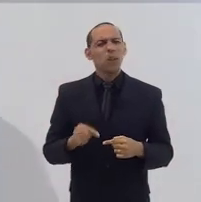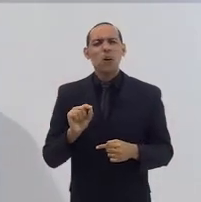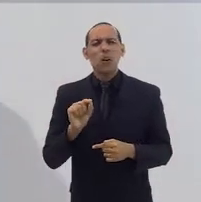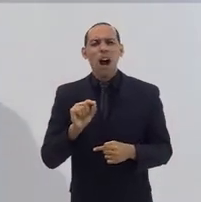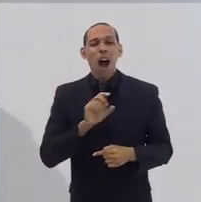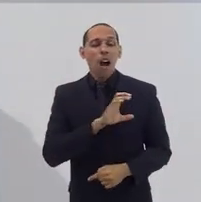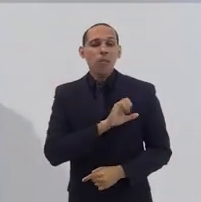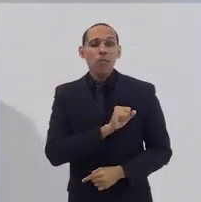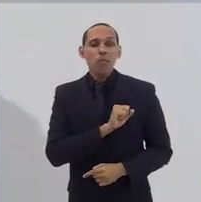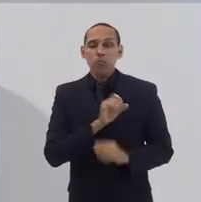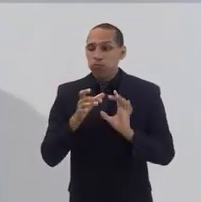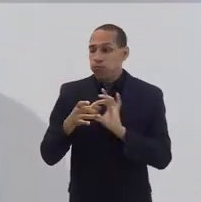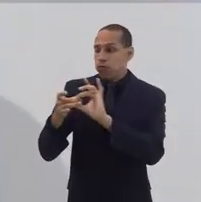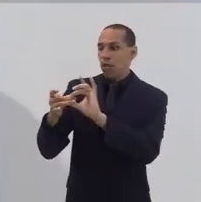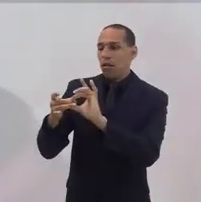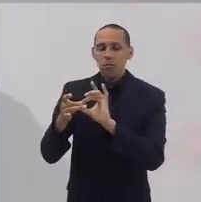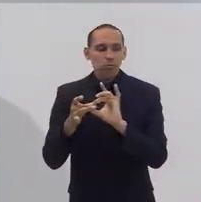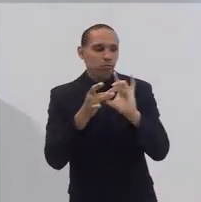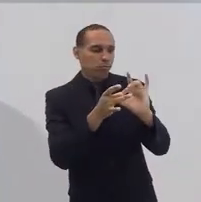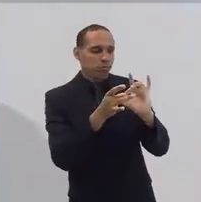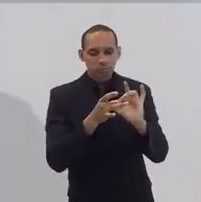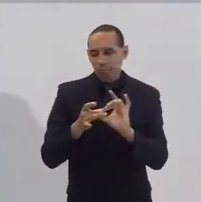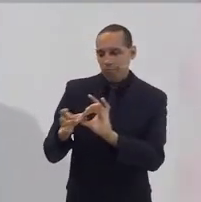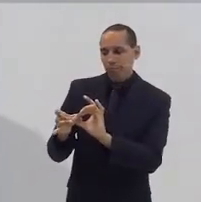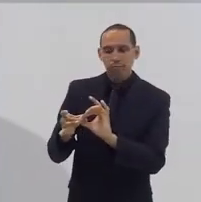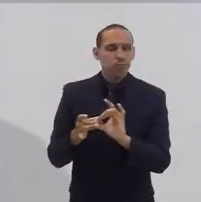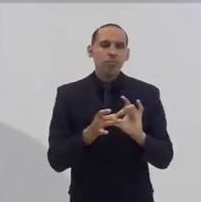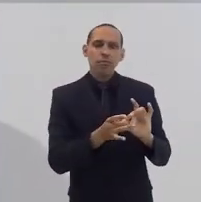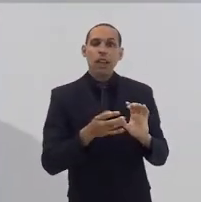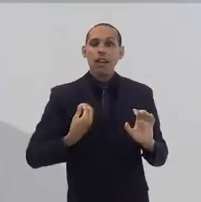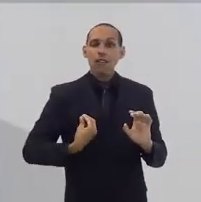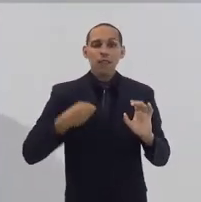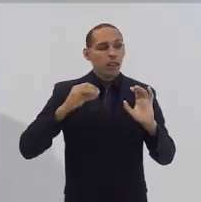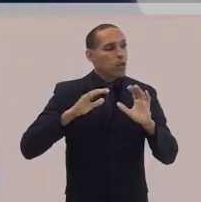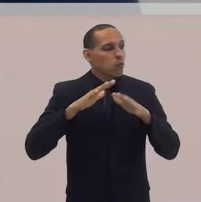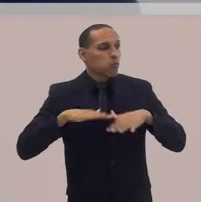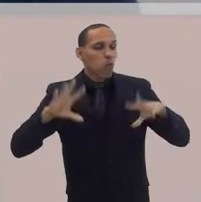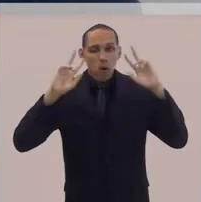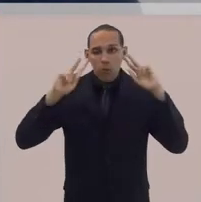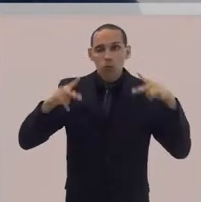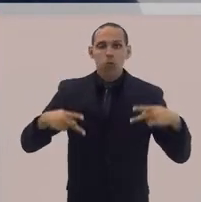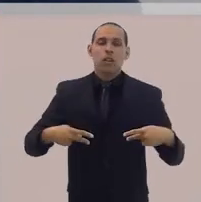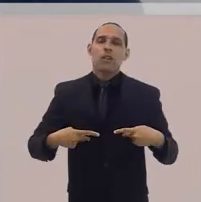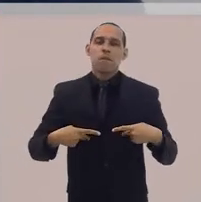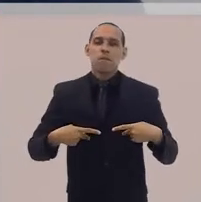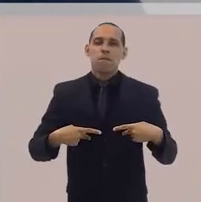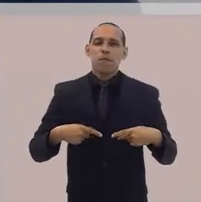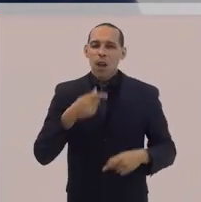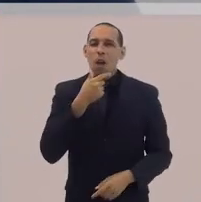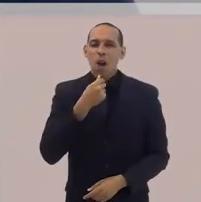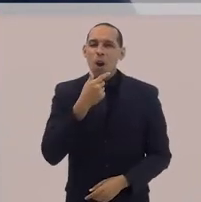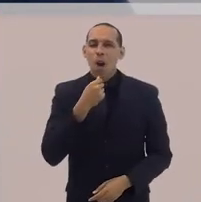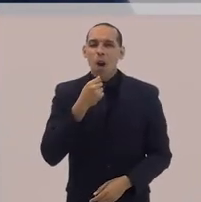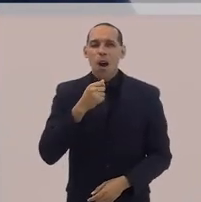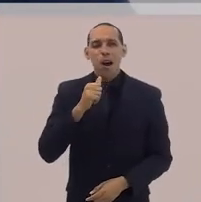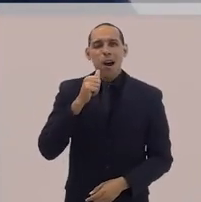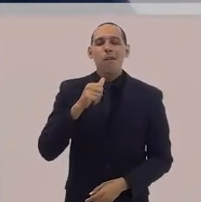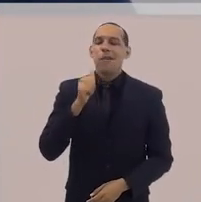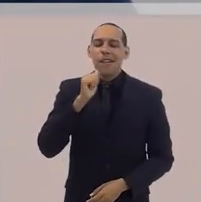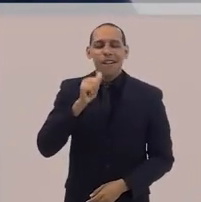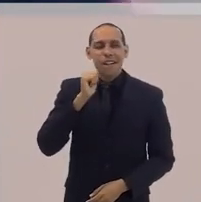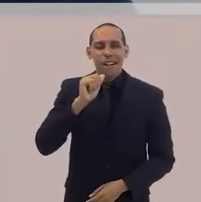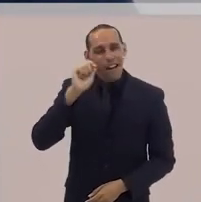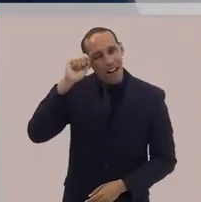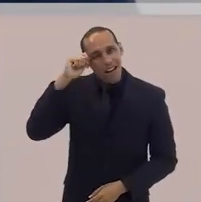aquilo que me conecta à vida, à humanidade. Nas palavras de Bell Hooks, uma escritora